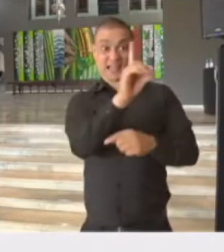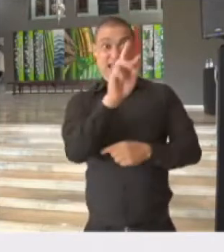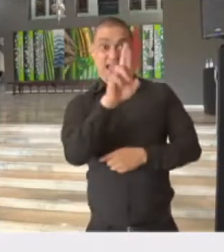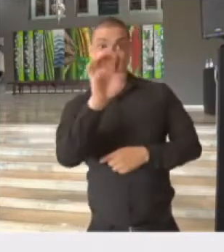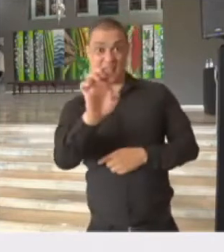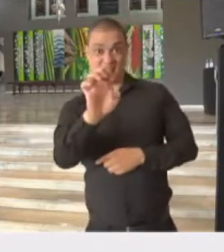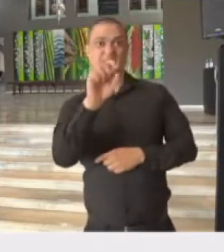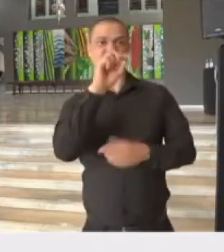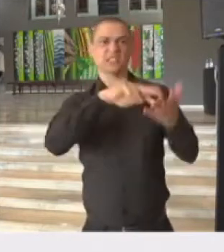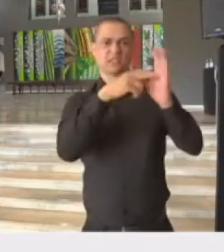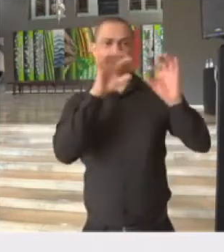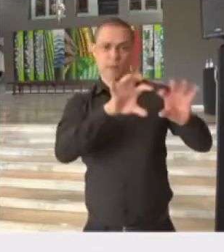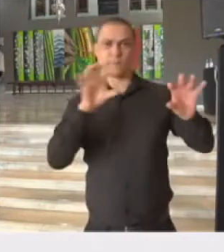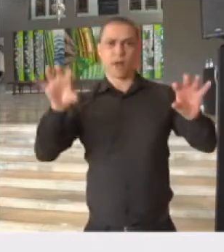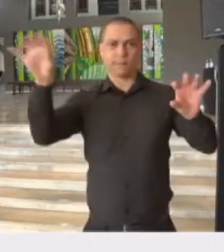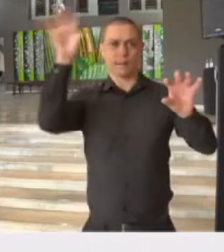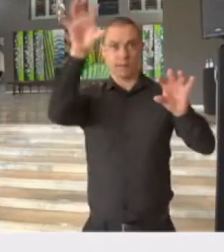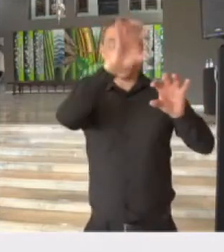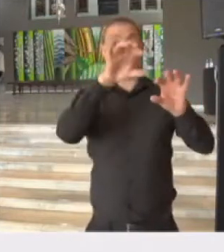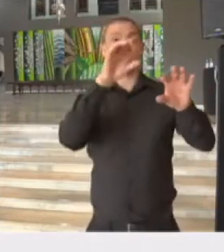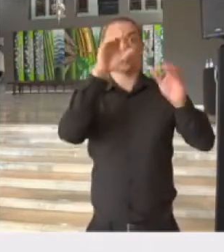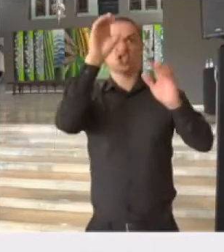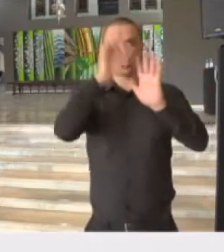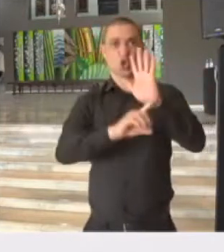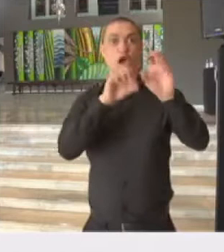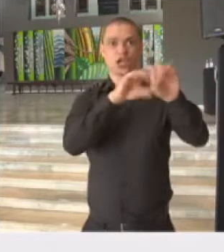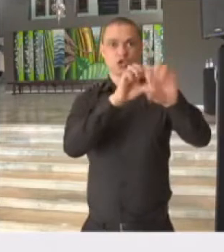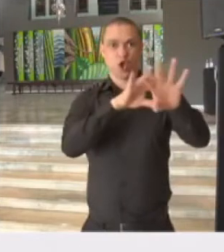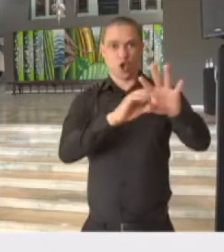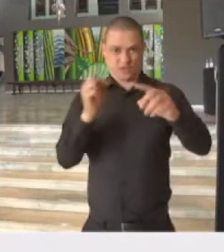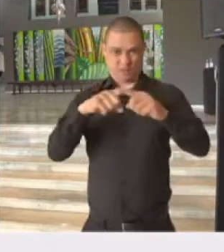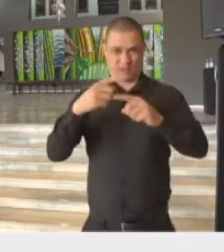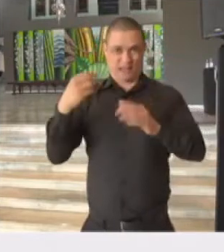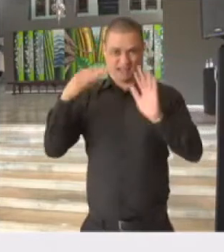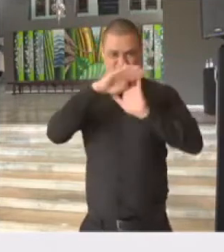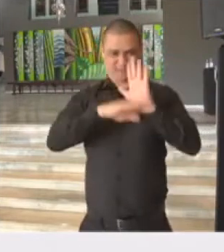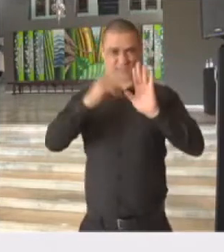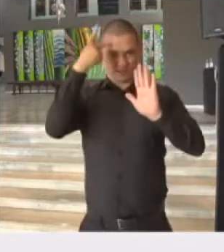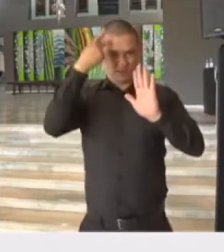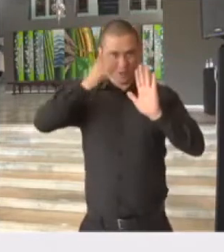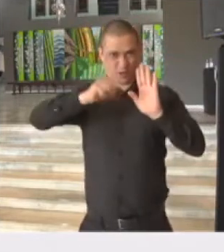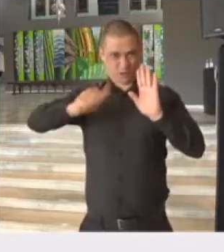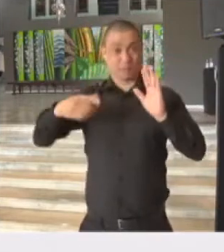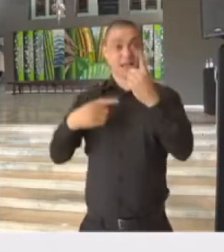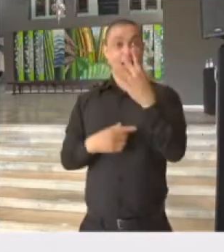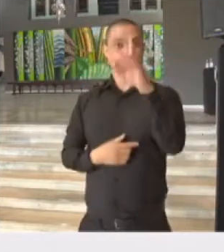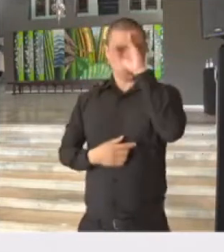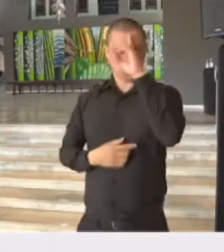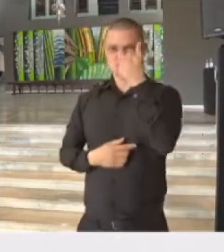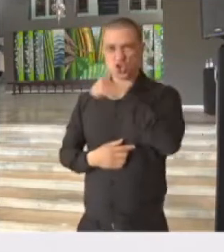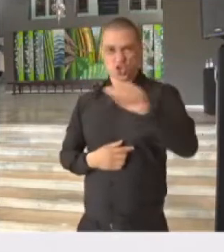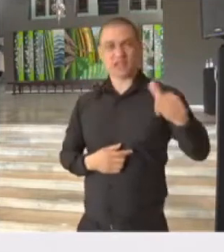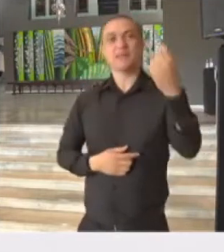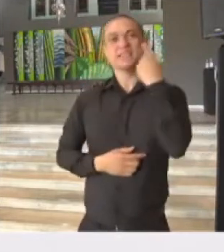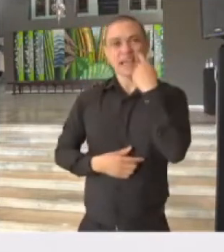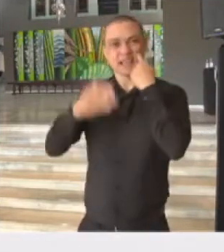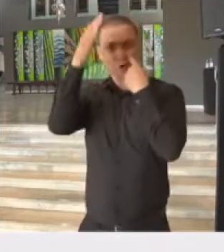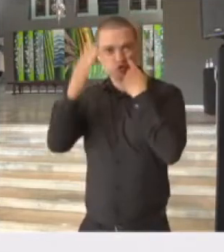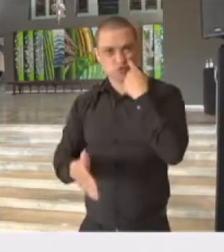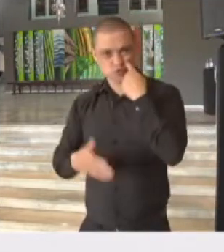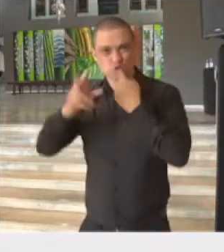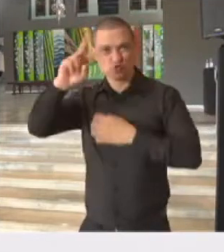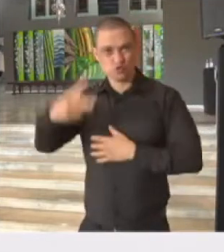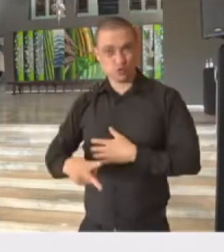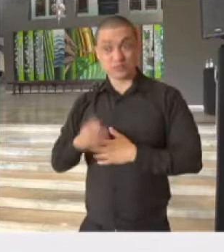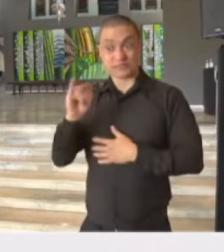por dois ciclos, ou seja, cada ciclo de avaliação do governo do Plano São Paulo, hoje, são de 14 dias, então, durante dois ciclos,